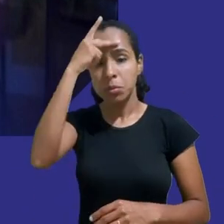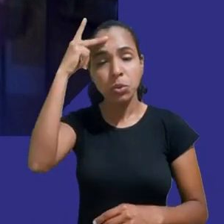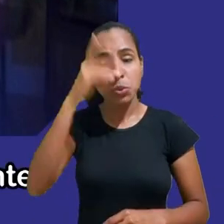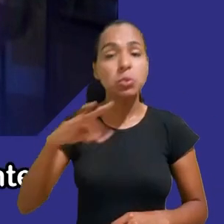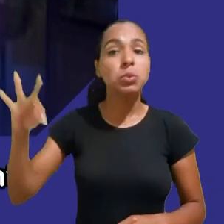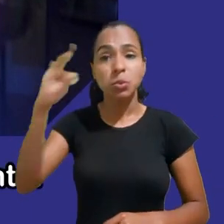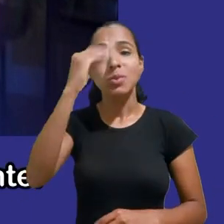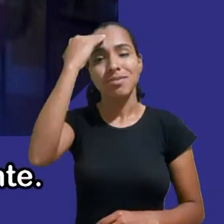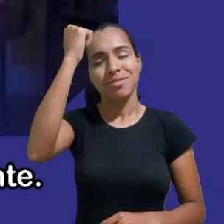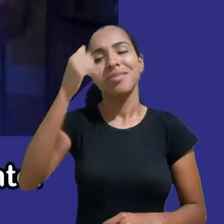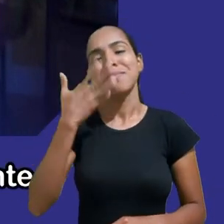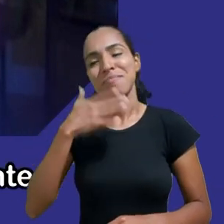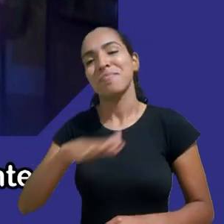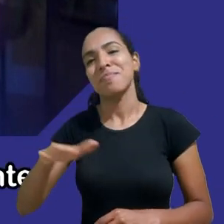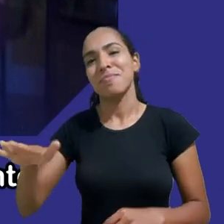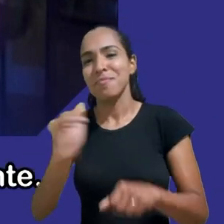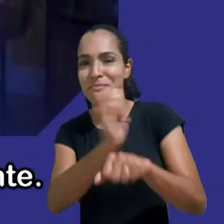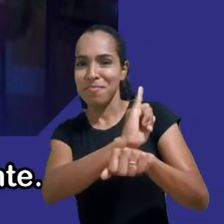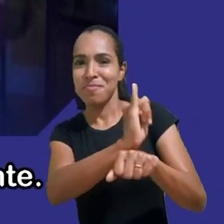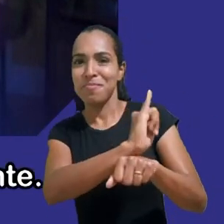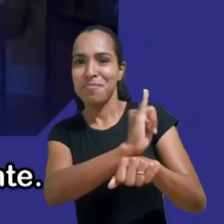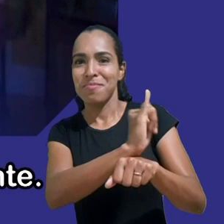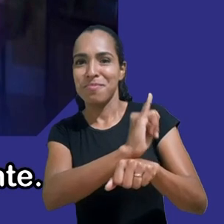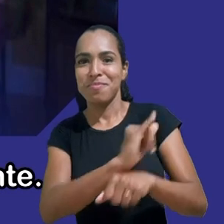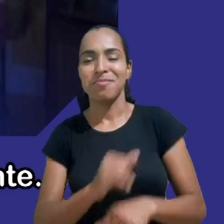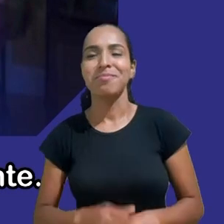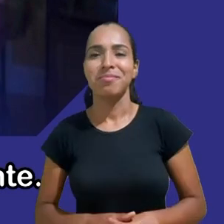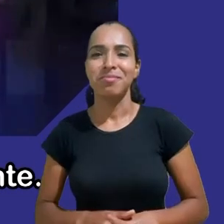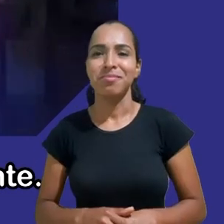os executivos que coletam os dados delas ilegalmente